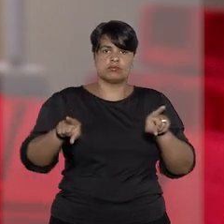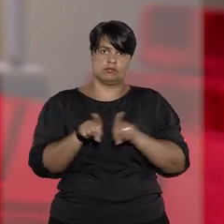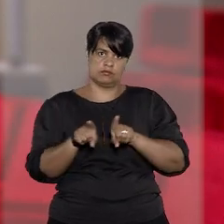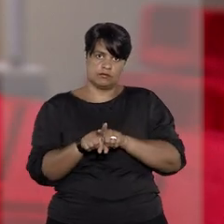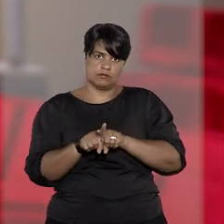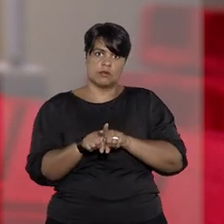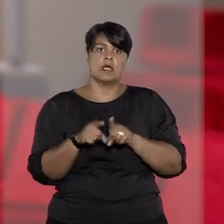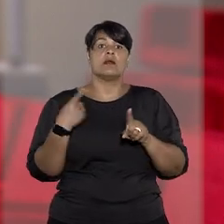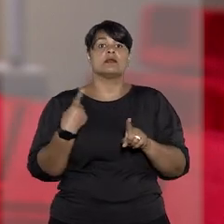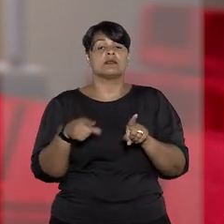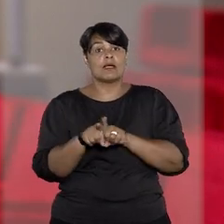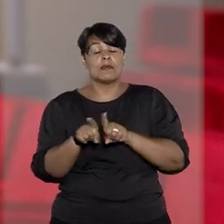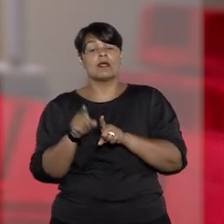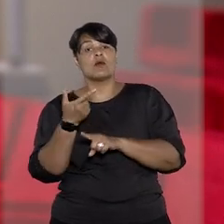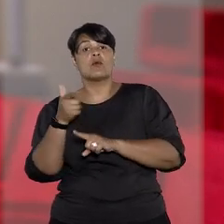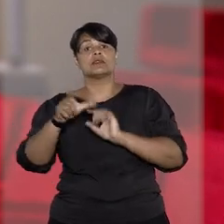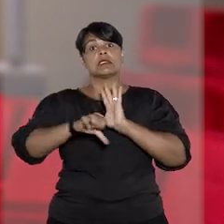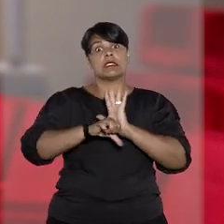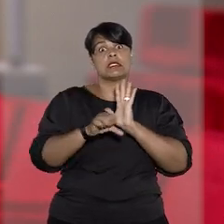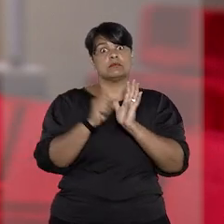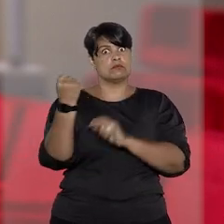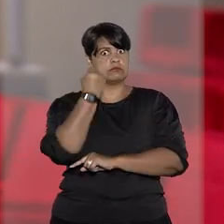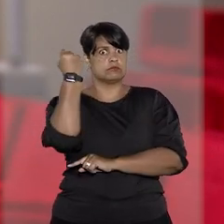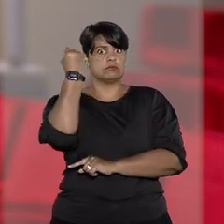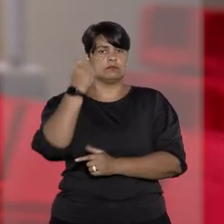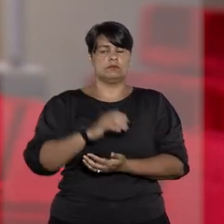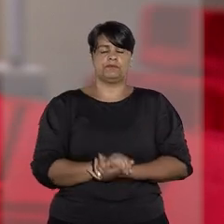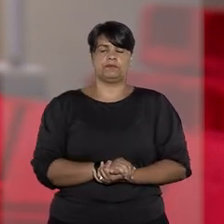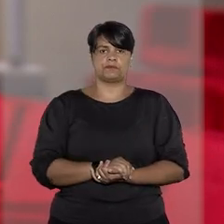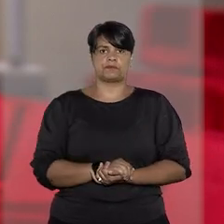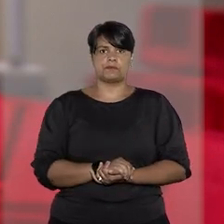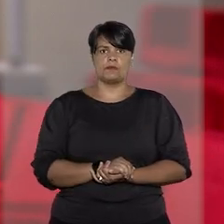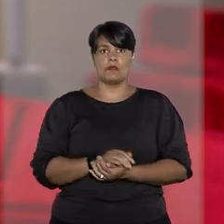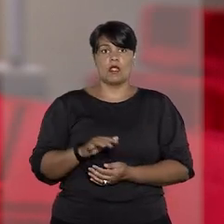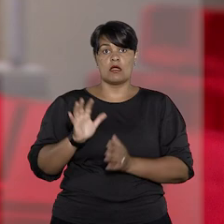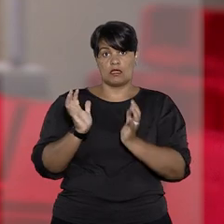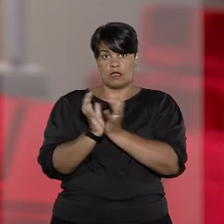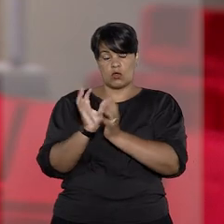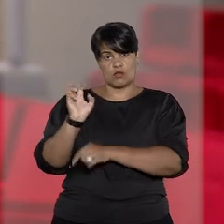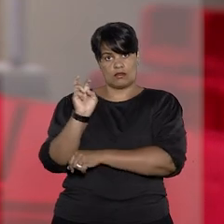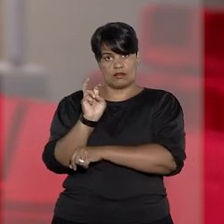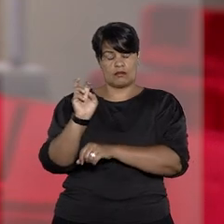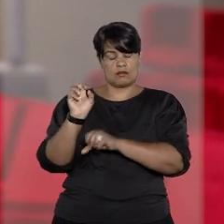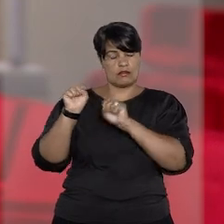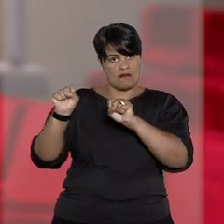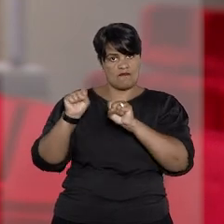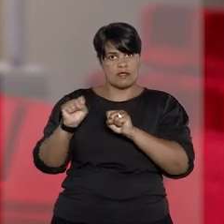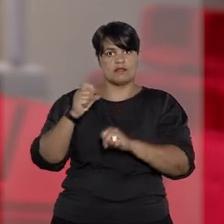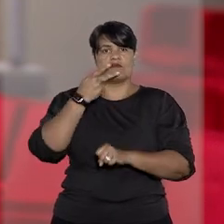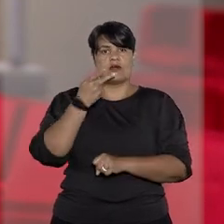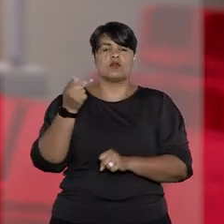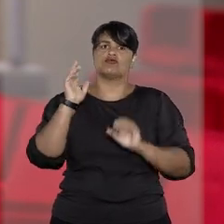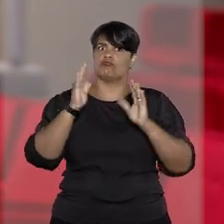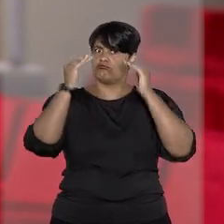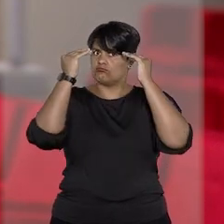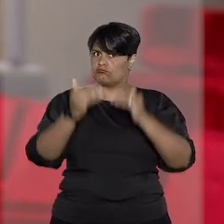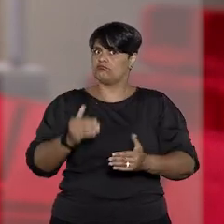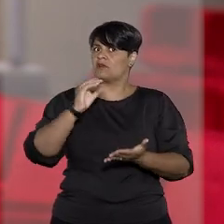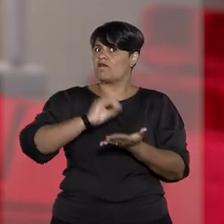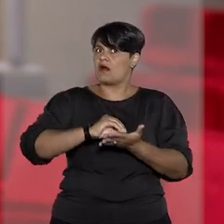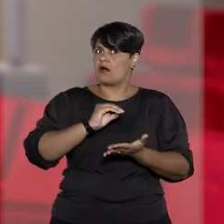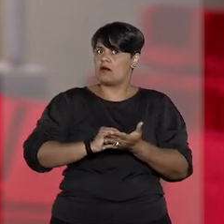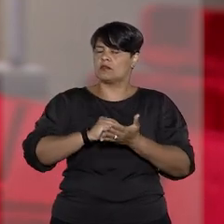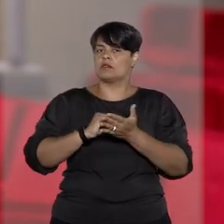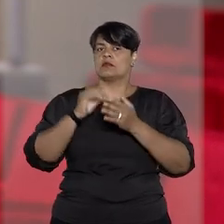sexual, assim como por crimes hediondos ou equiparados. A defesa alegou que foram descumpridos termos da resolução da